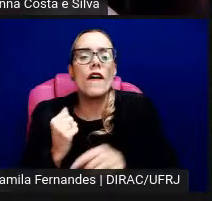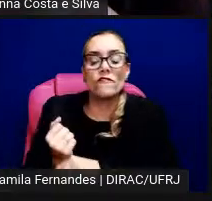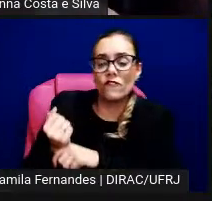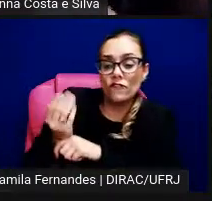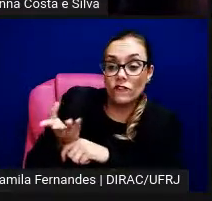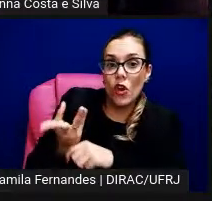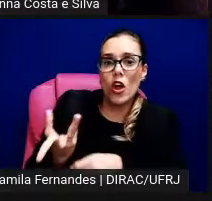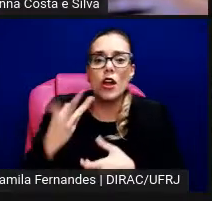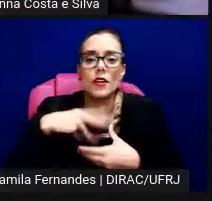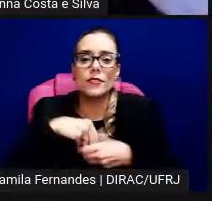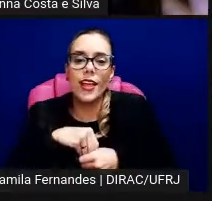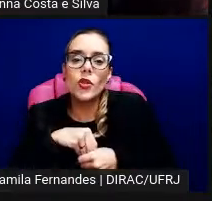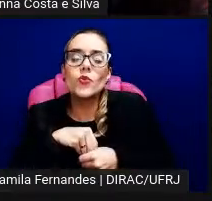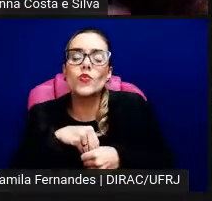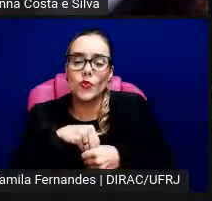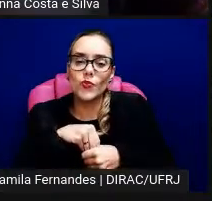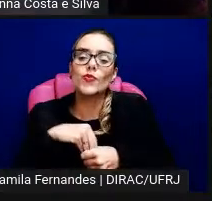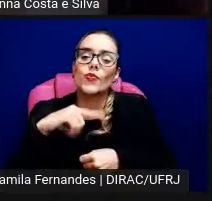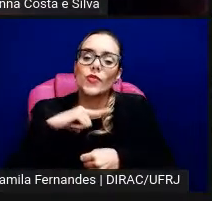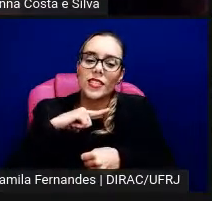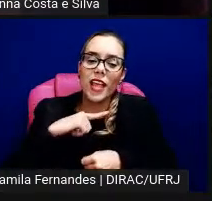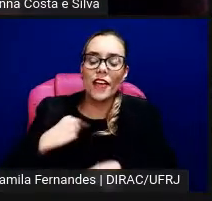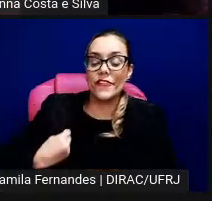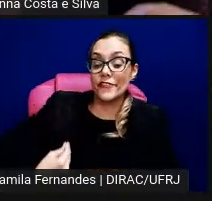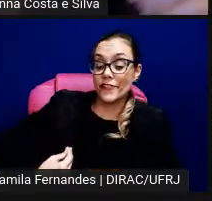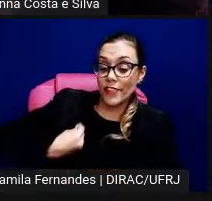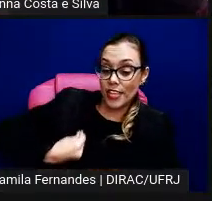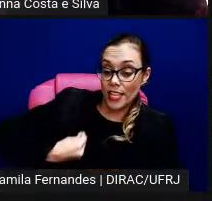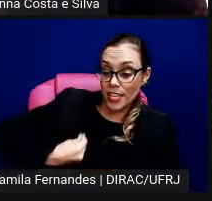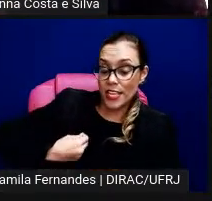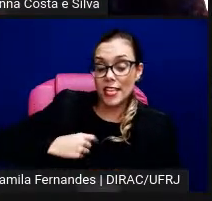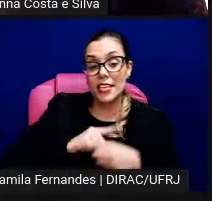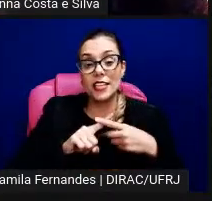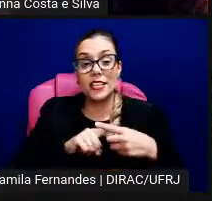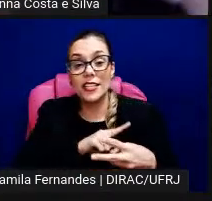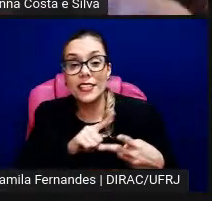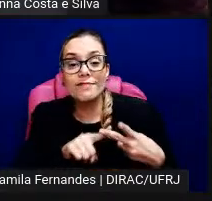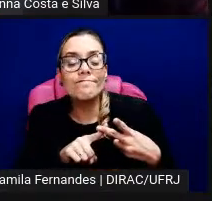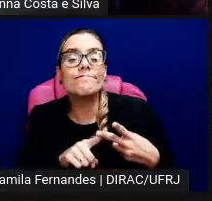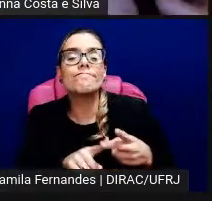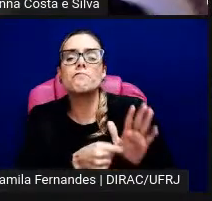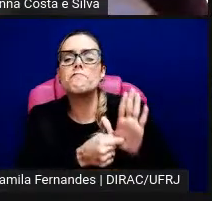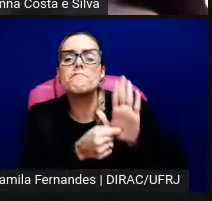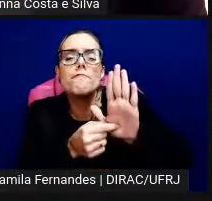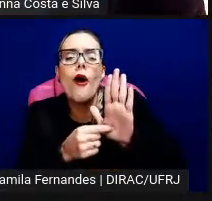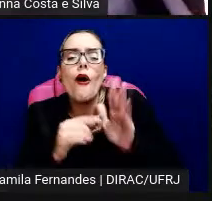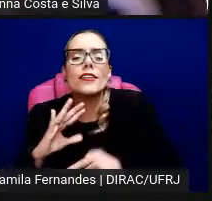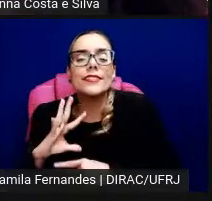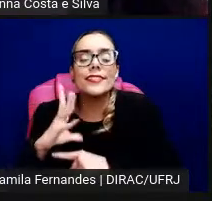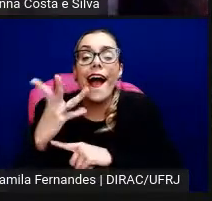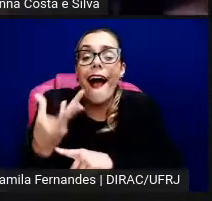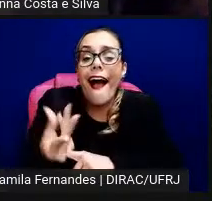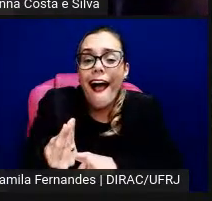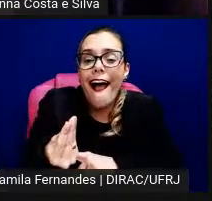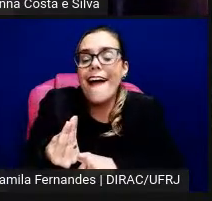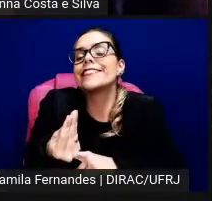volta para o espaço expositivo, a vida, o que se mostra da vida, a arte e todos esses